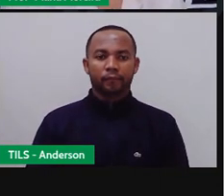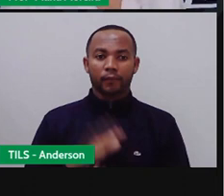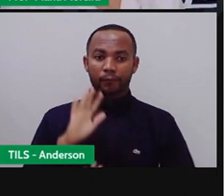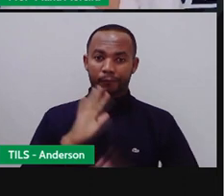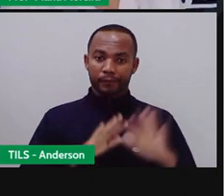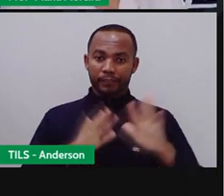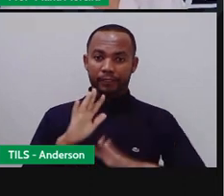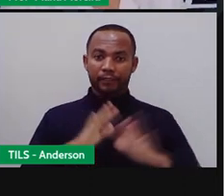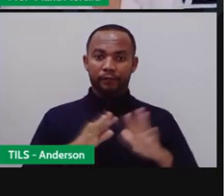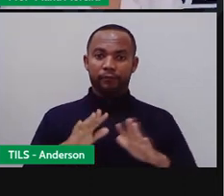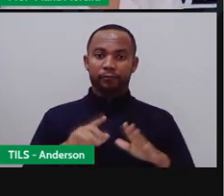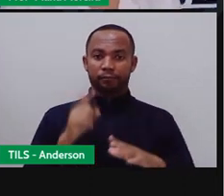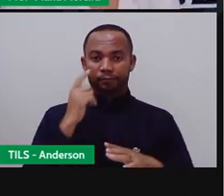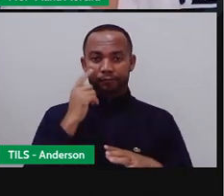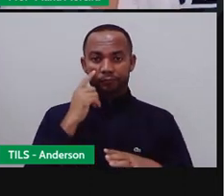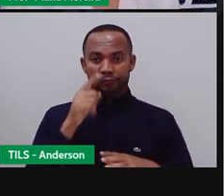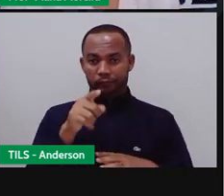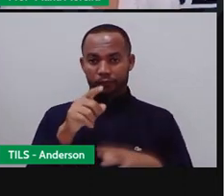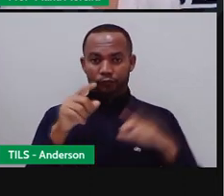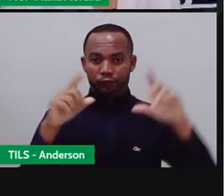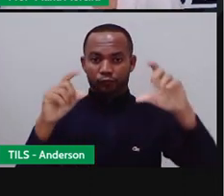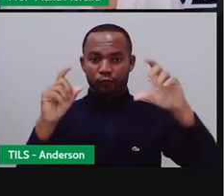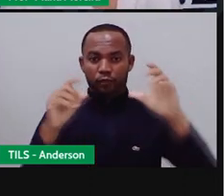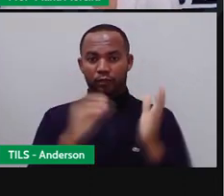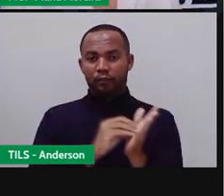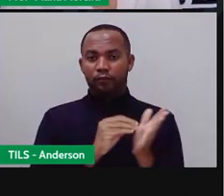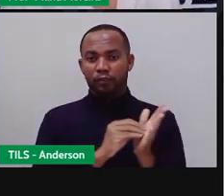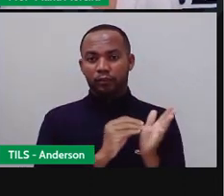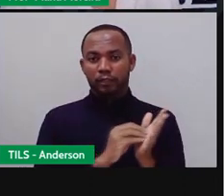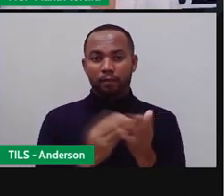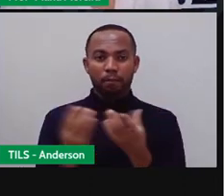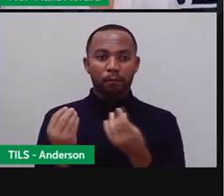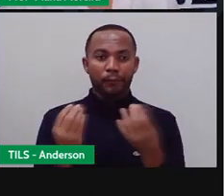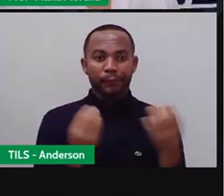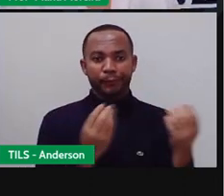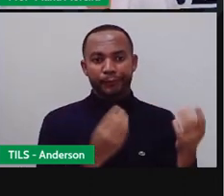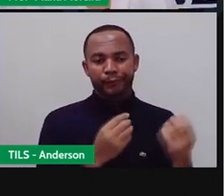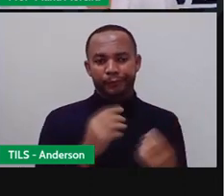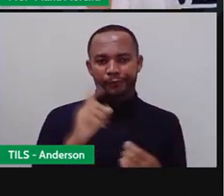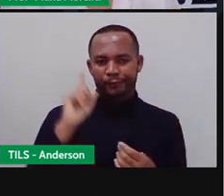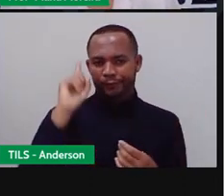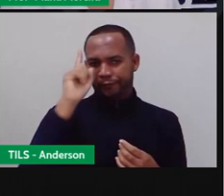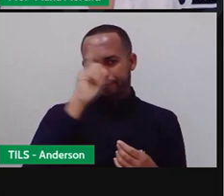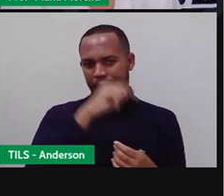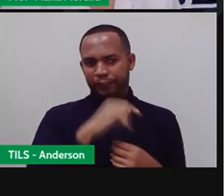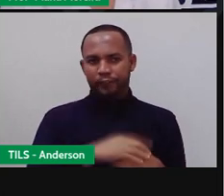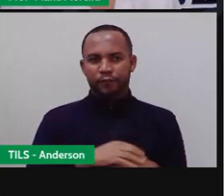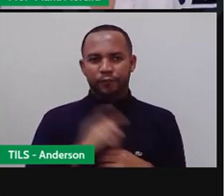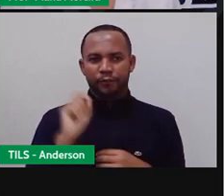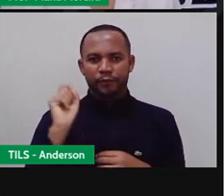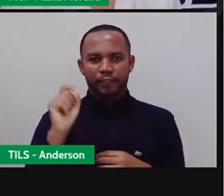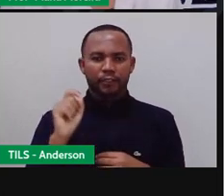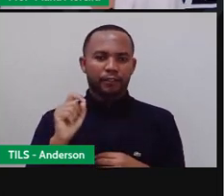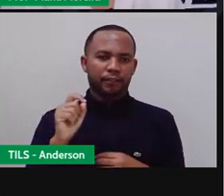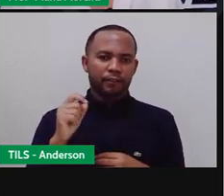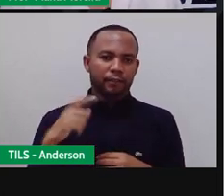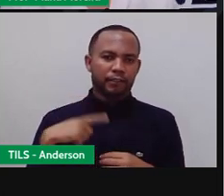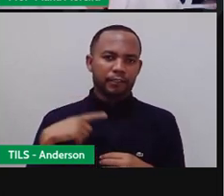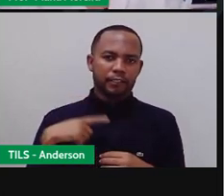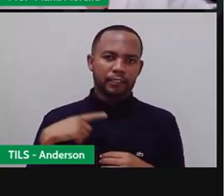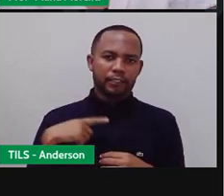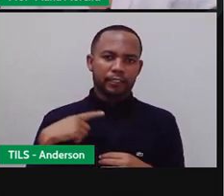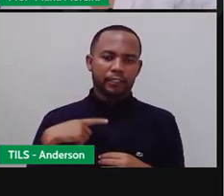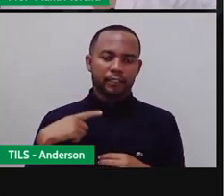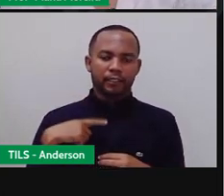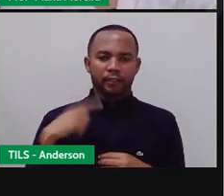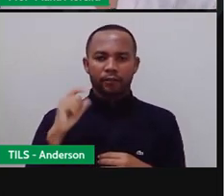Privacidade, que na verdade aí é a falta dela, né? É muito difícil manter privacidade nas redes sociais. Por mais